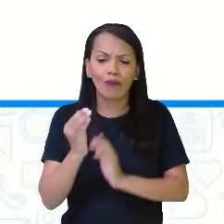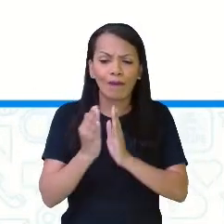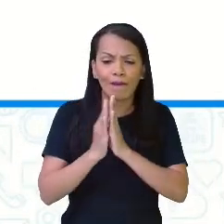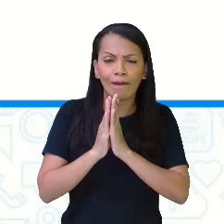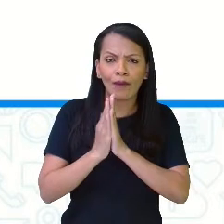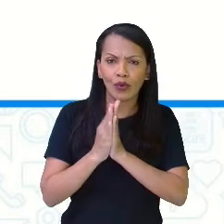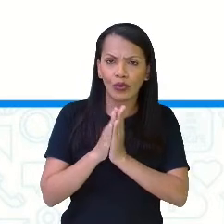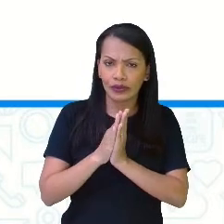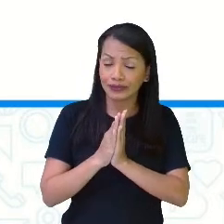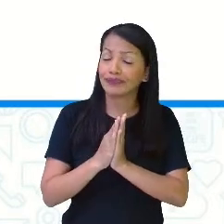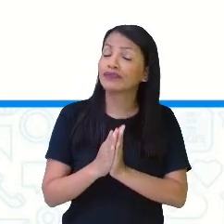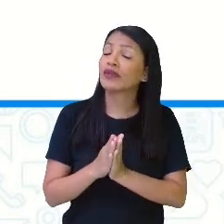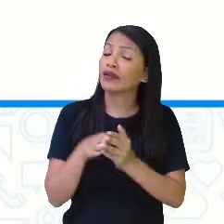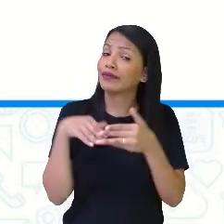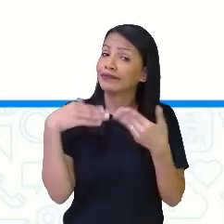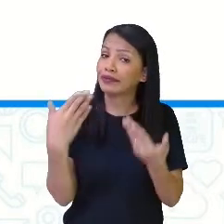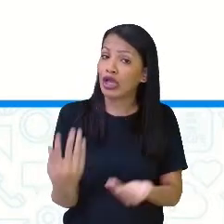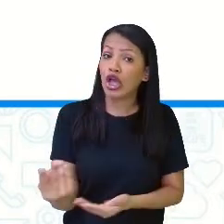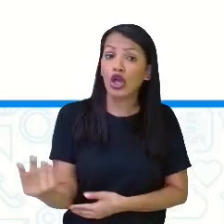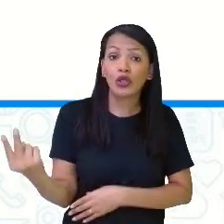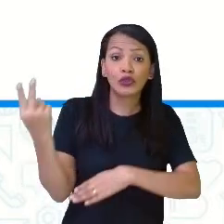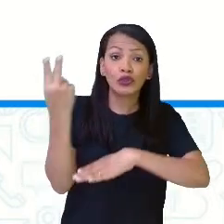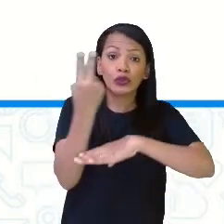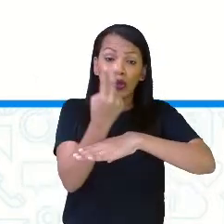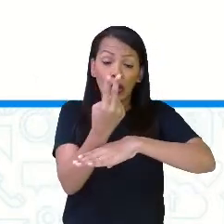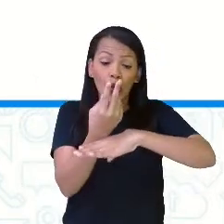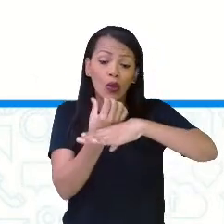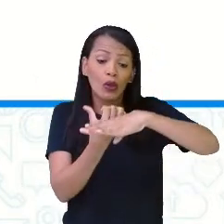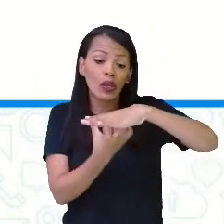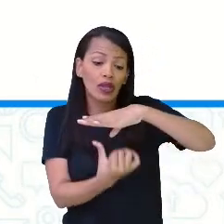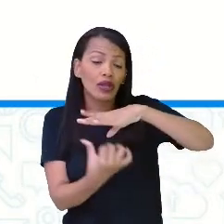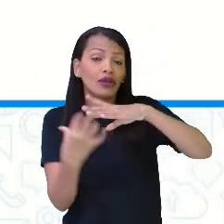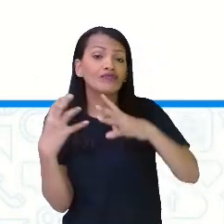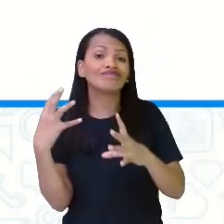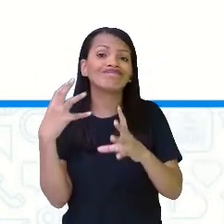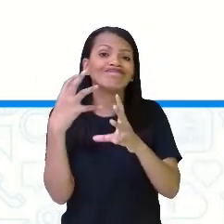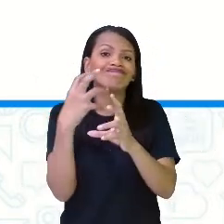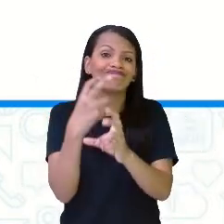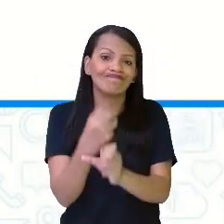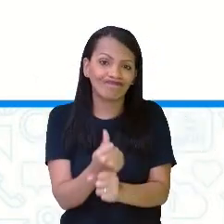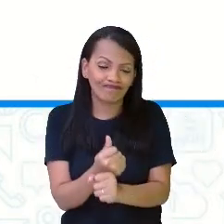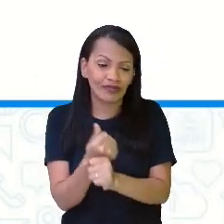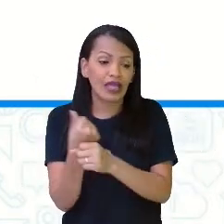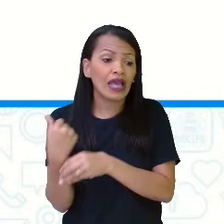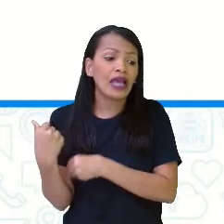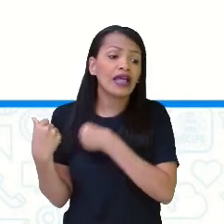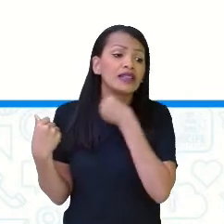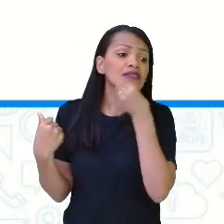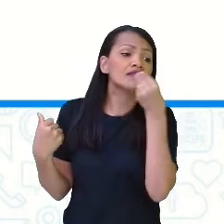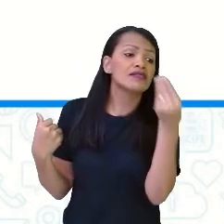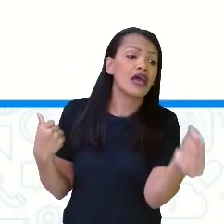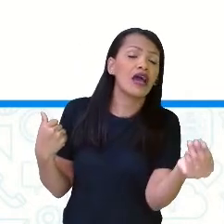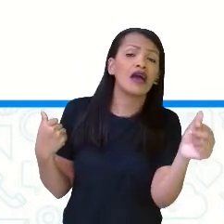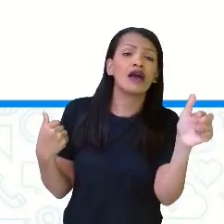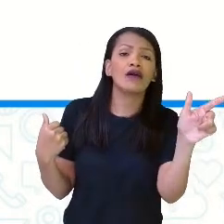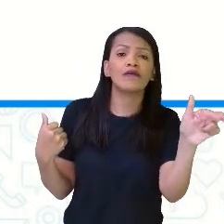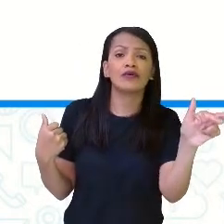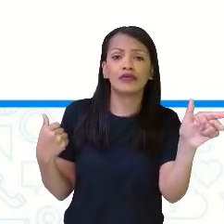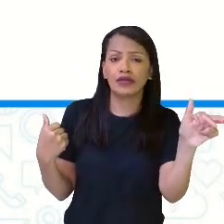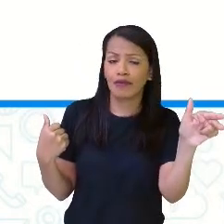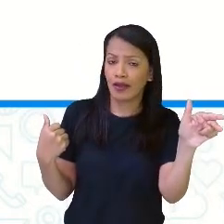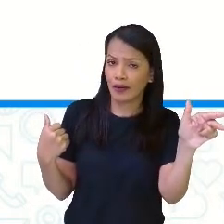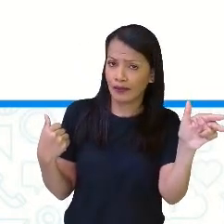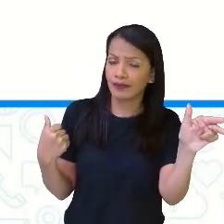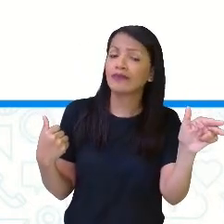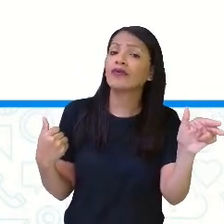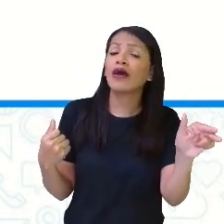Porém, 2 sextos do total dos bonecos, ele vai dar para seu irmão. 2 sextos.